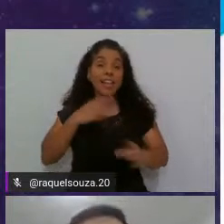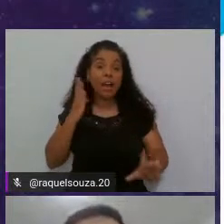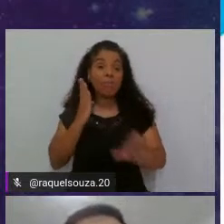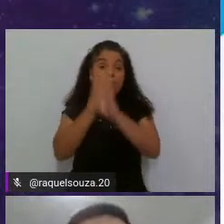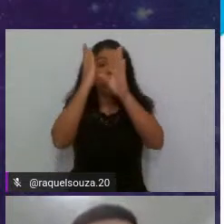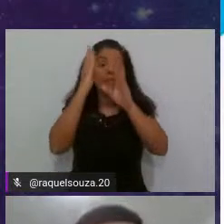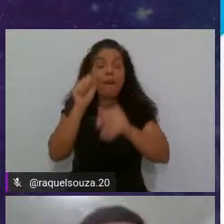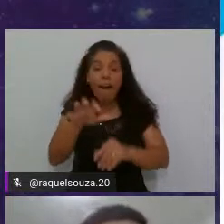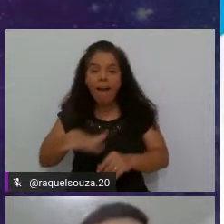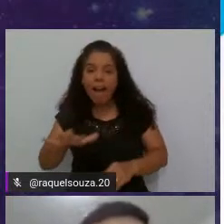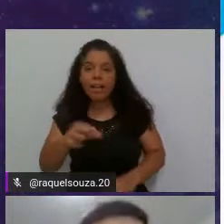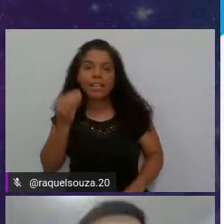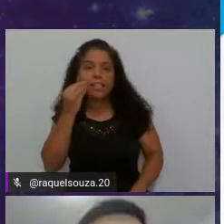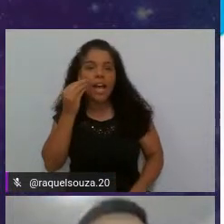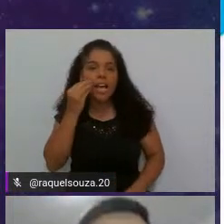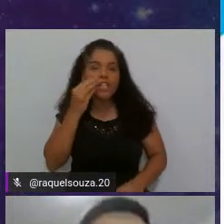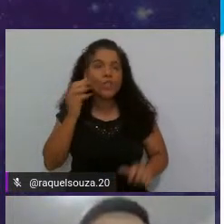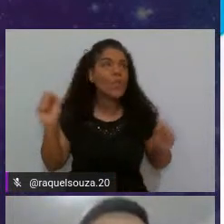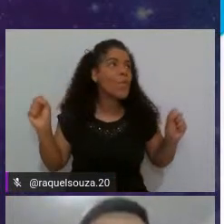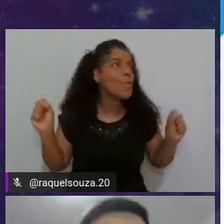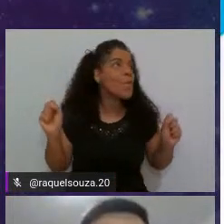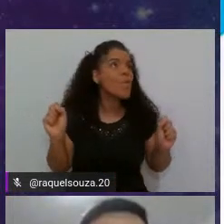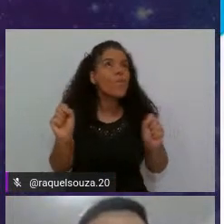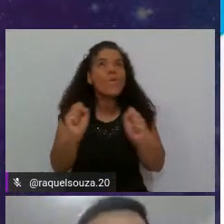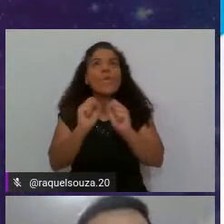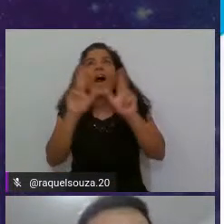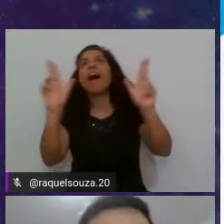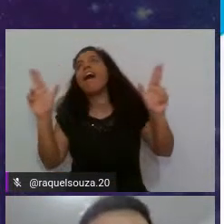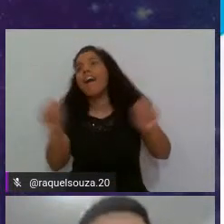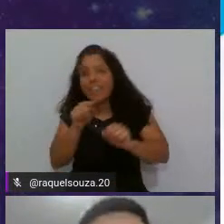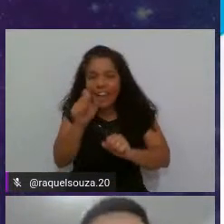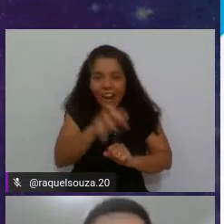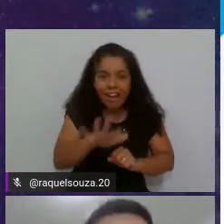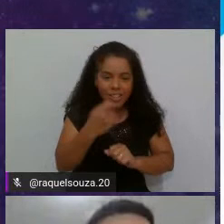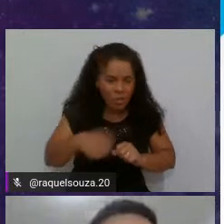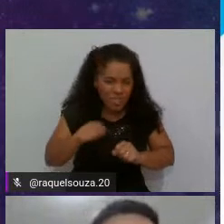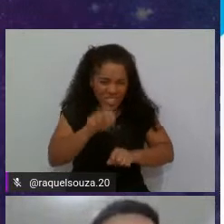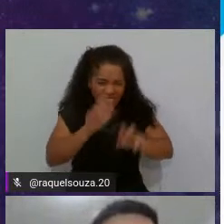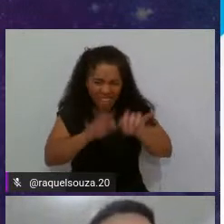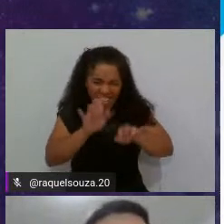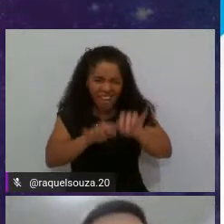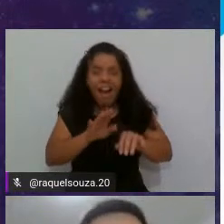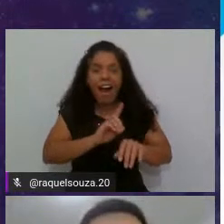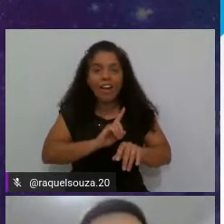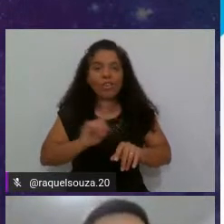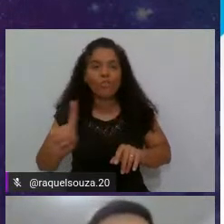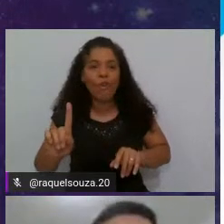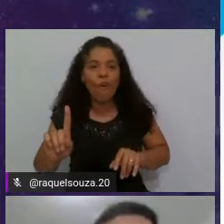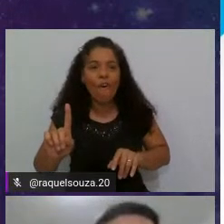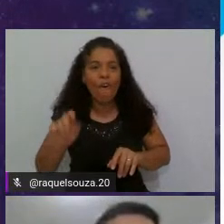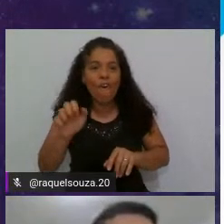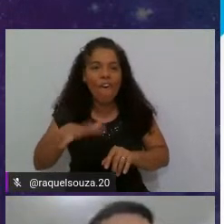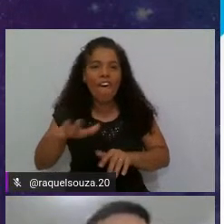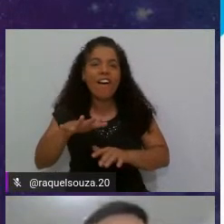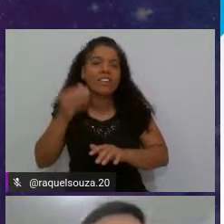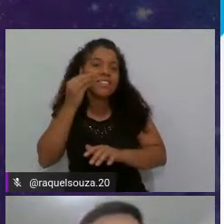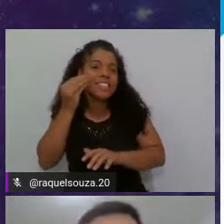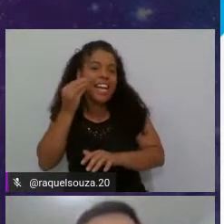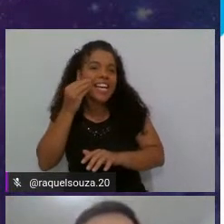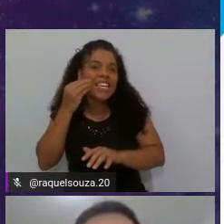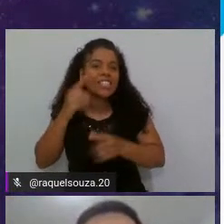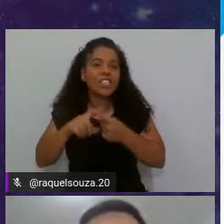de testes. Nossa, aquela área ali, eu não preciso saber programar. Então, é para ali que eu vou. Então, entrou na área de testes,